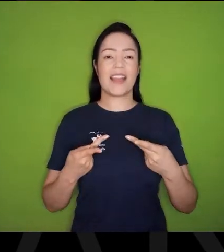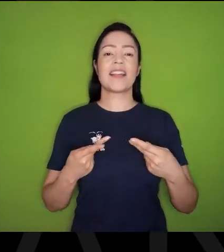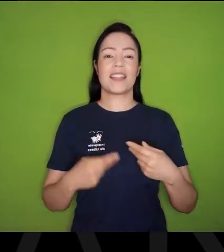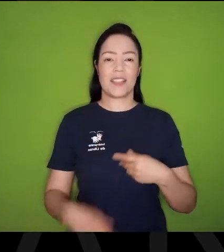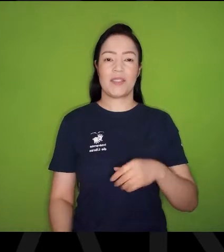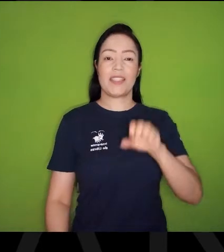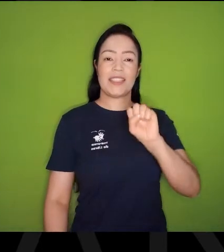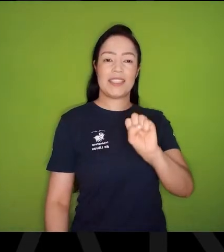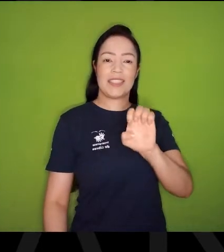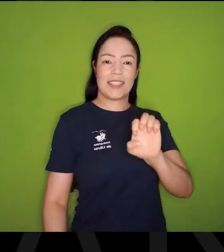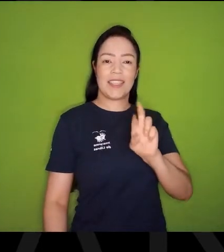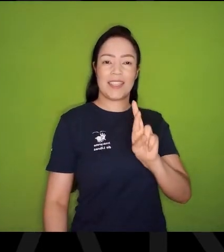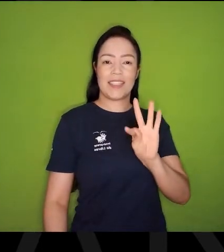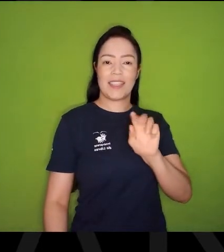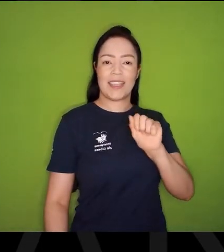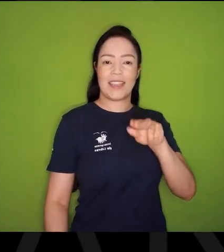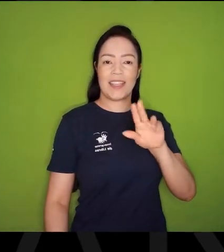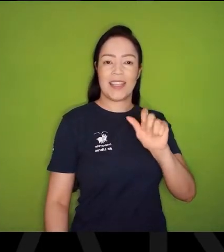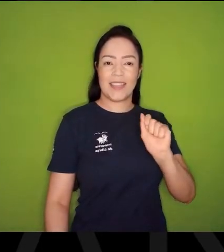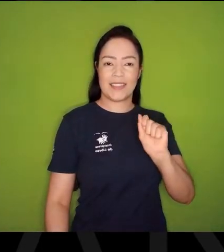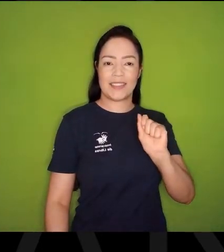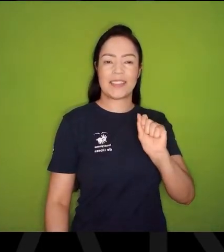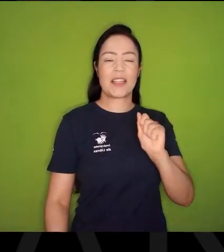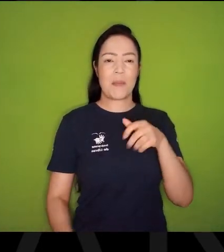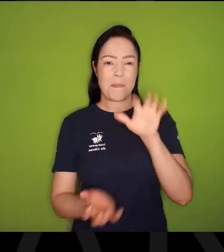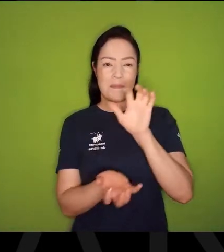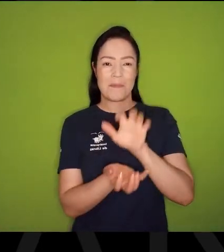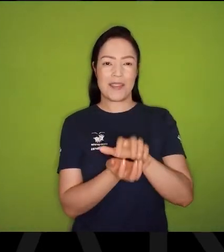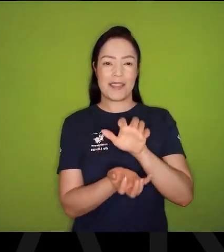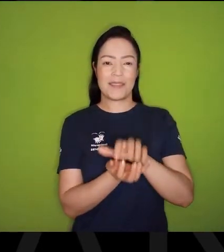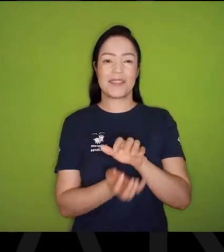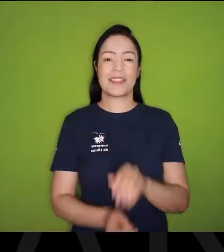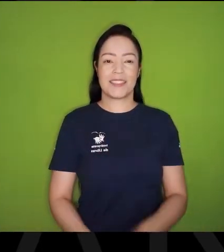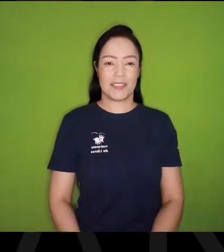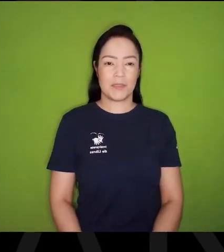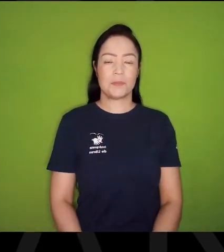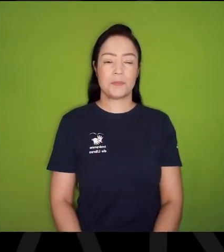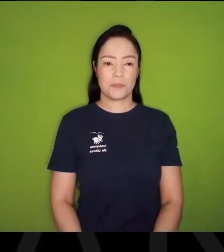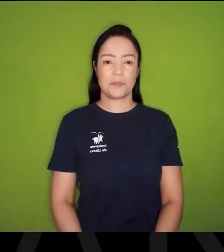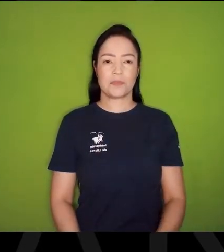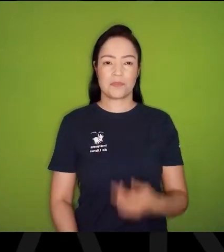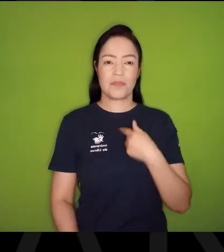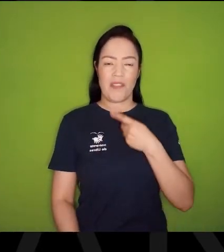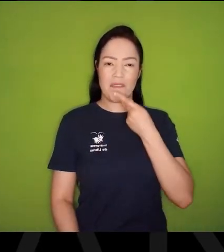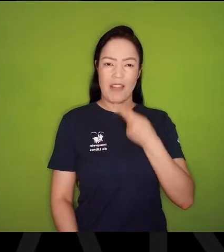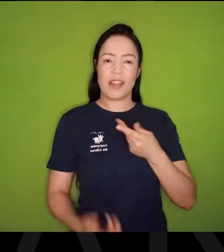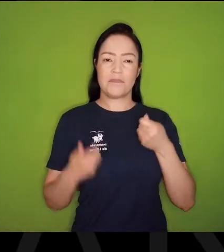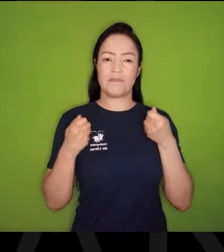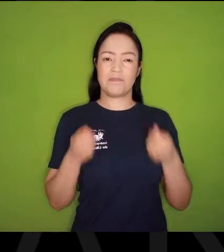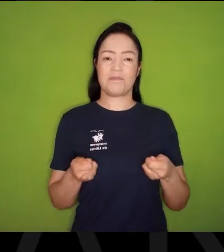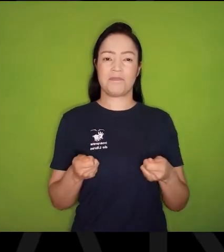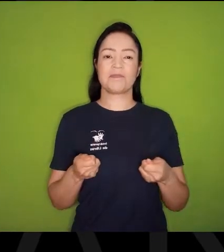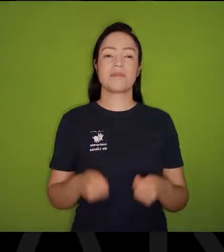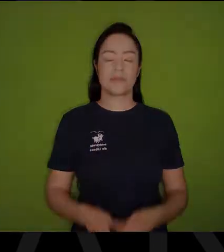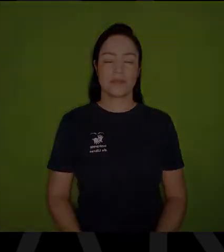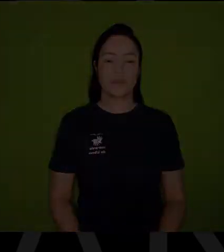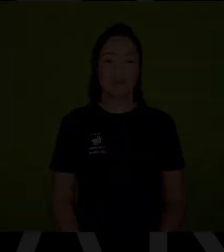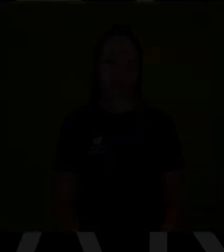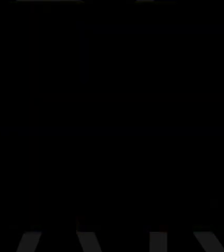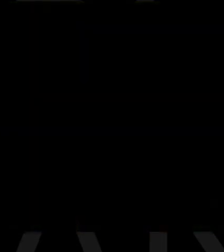Sertânia, Pernambuco. Chega, sentou o meu lugar.